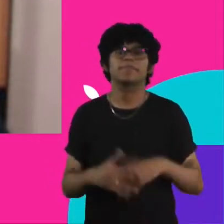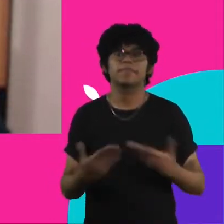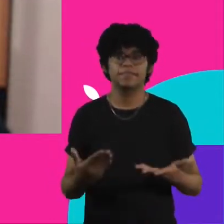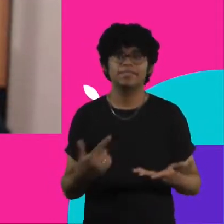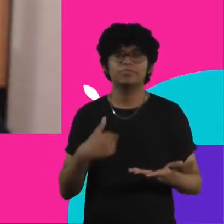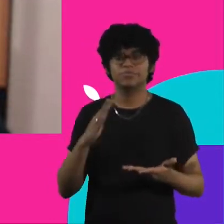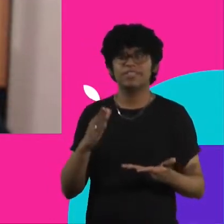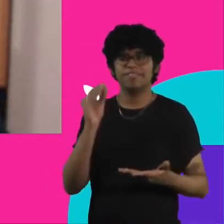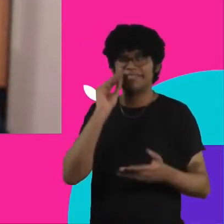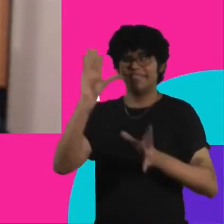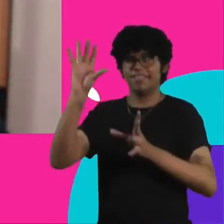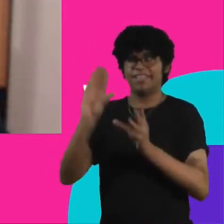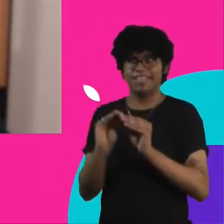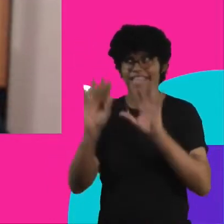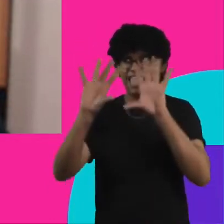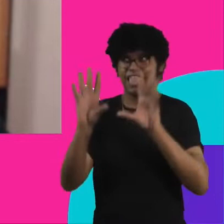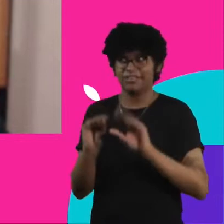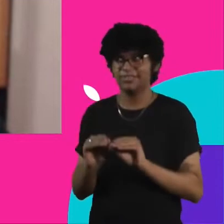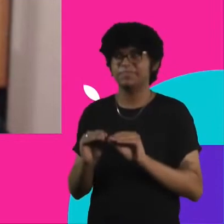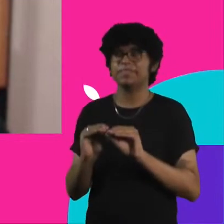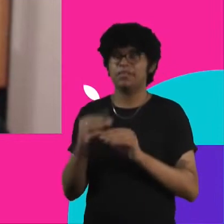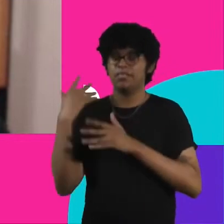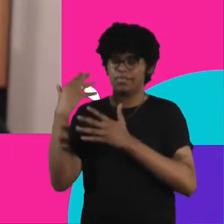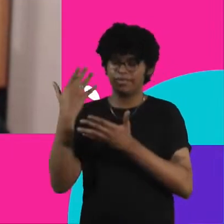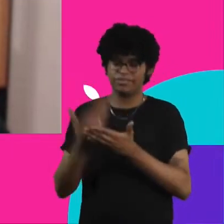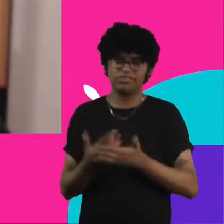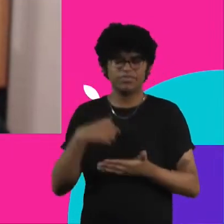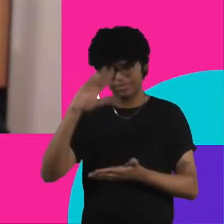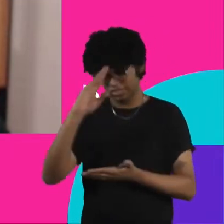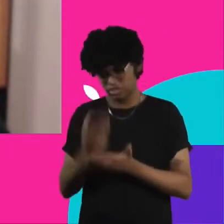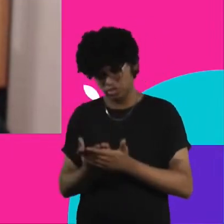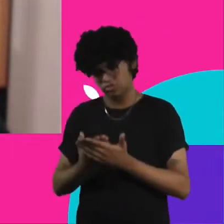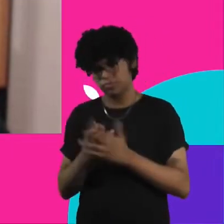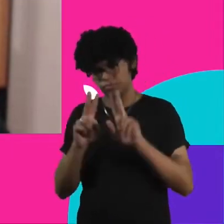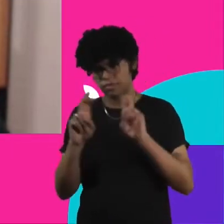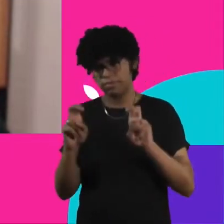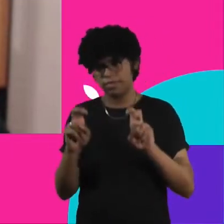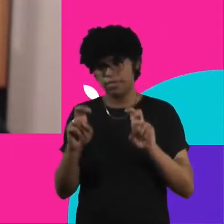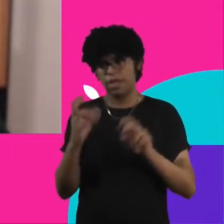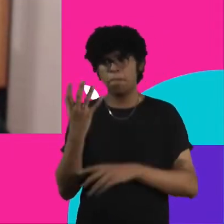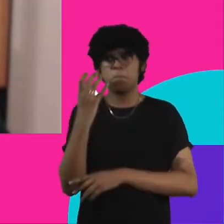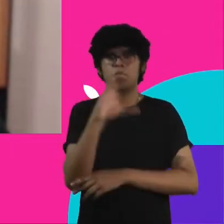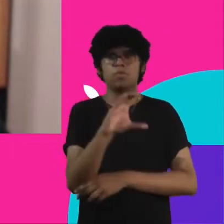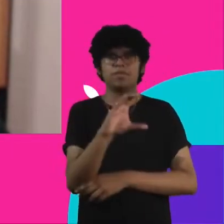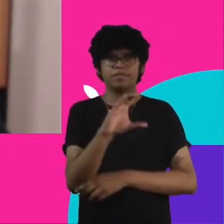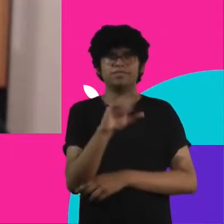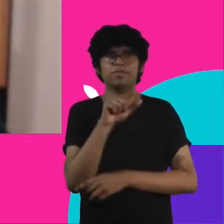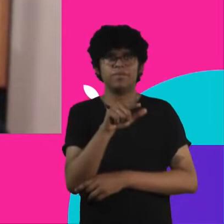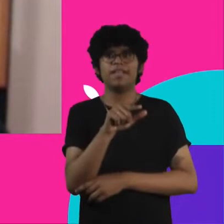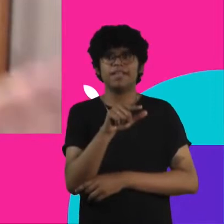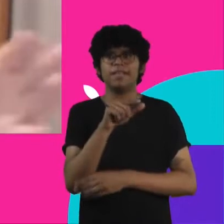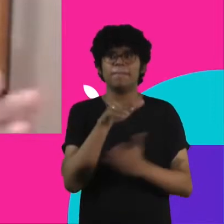resumir toda essa minha trajetória e tudo que eu acredito numa publicação que se chama Publicadores de